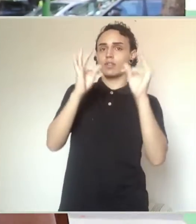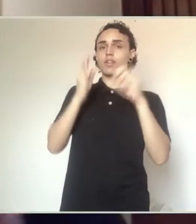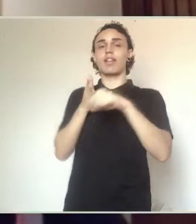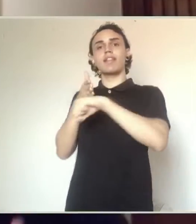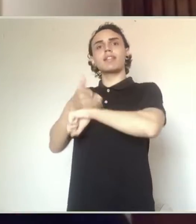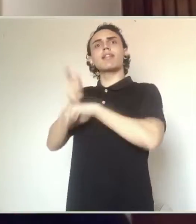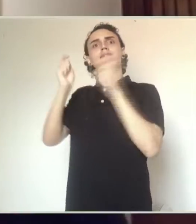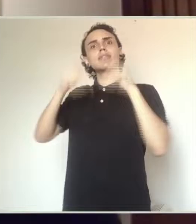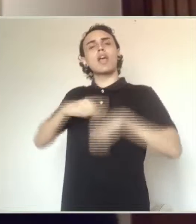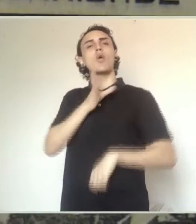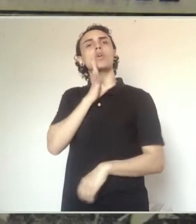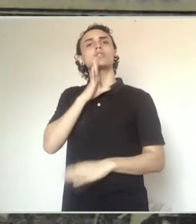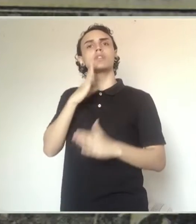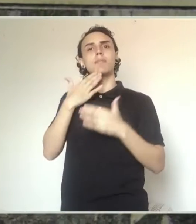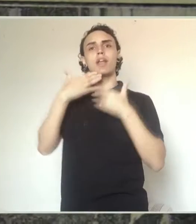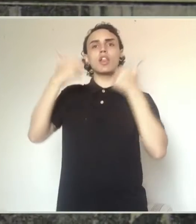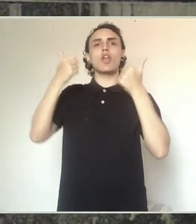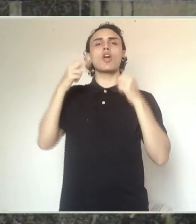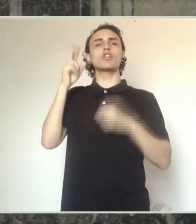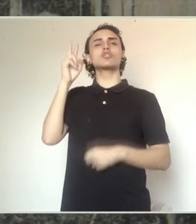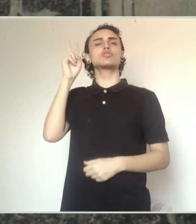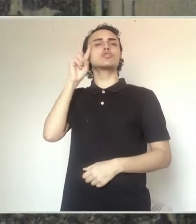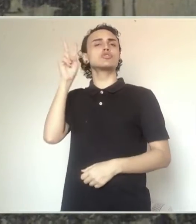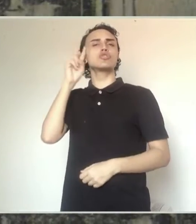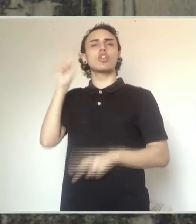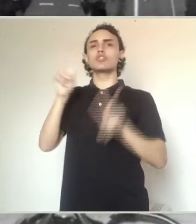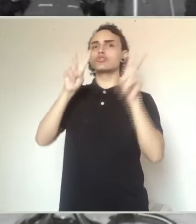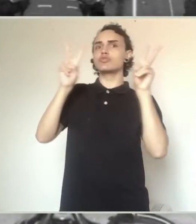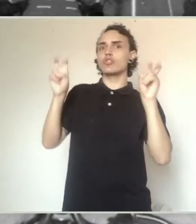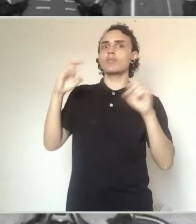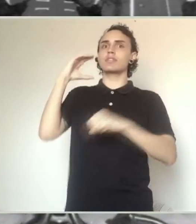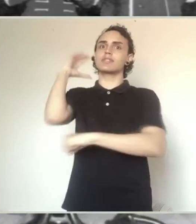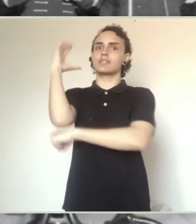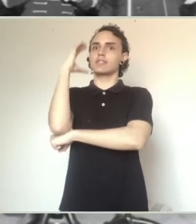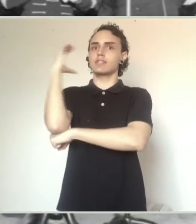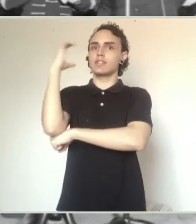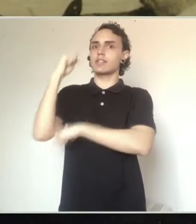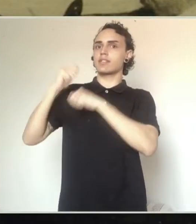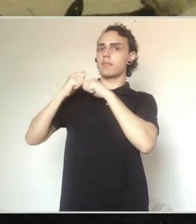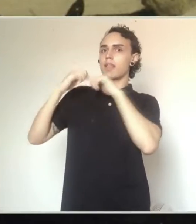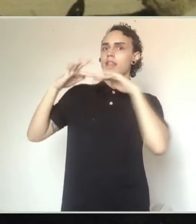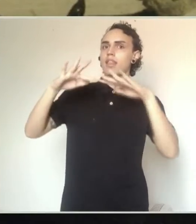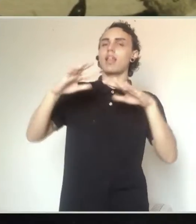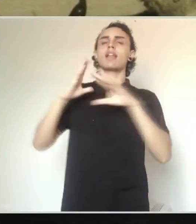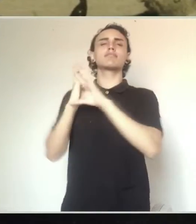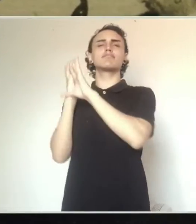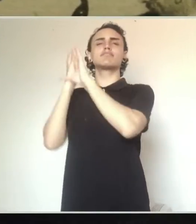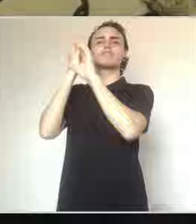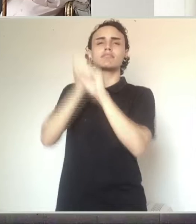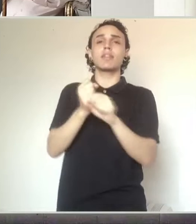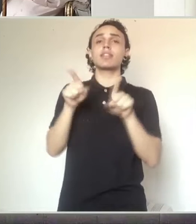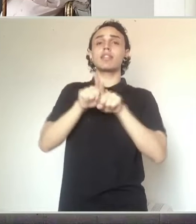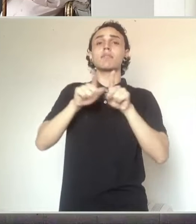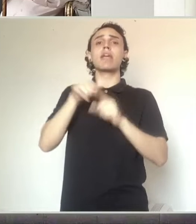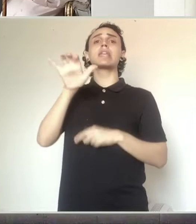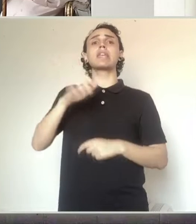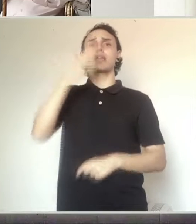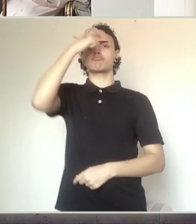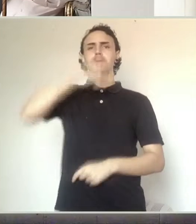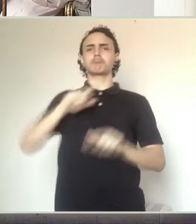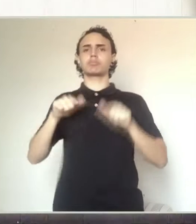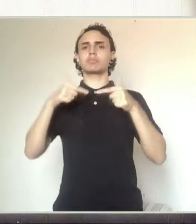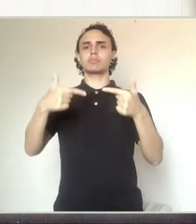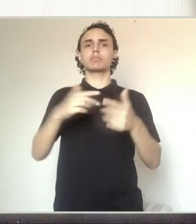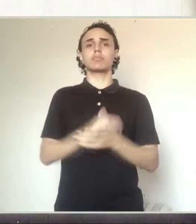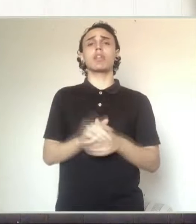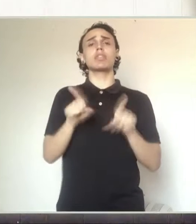Ciência e Tecnologia, em que você pode conhecer mais sobre a história da divulgação científica e seus personagens, além de vídeos que contam